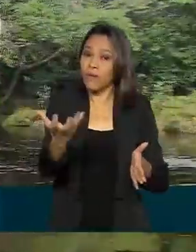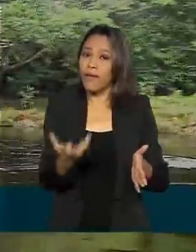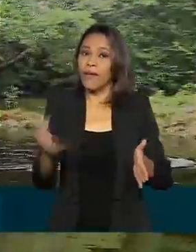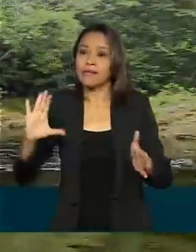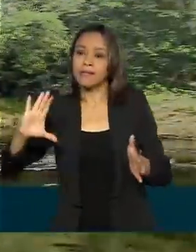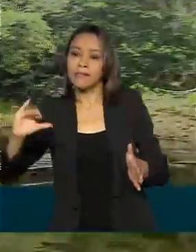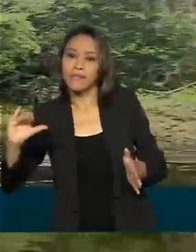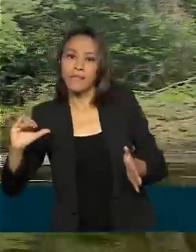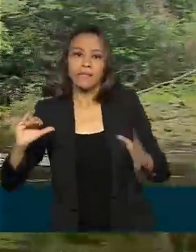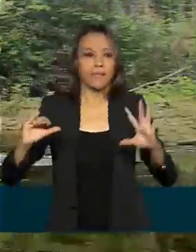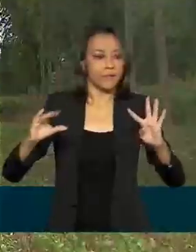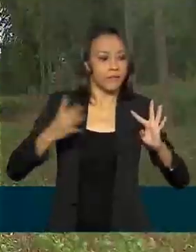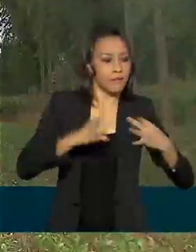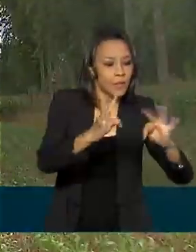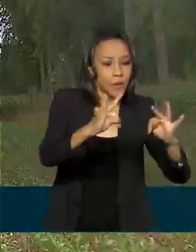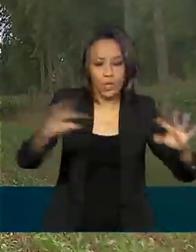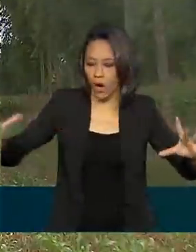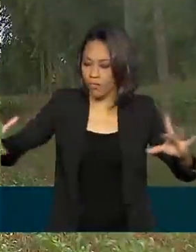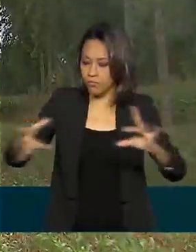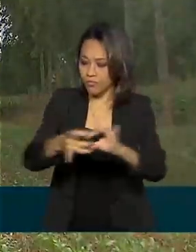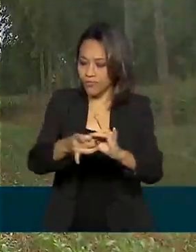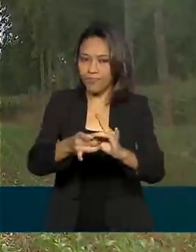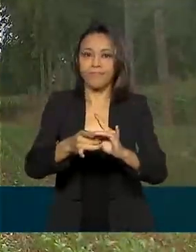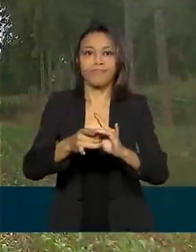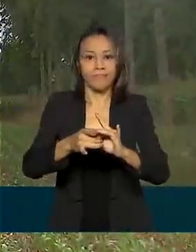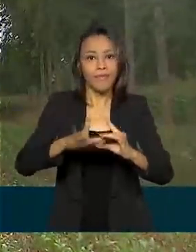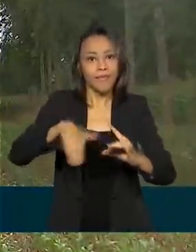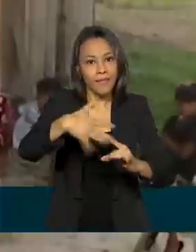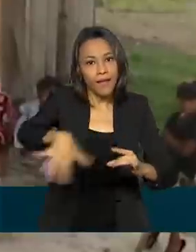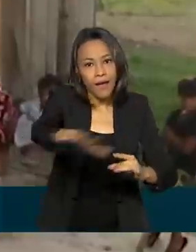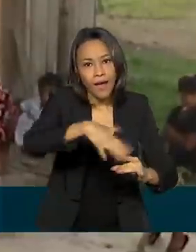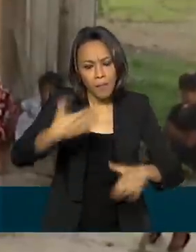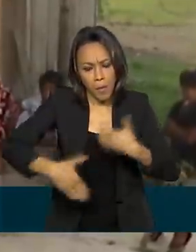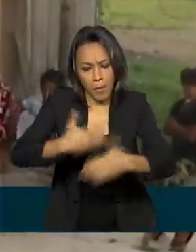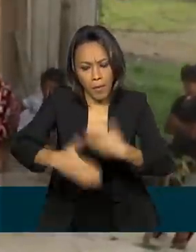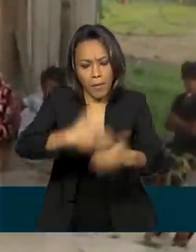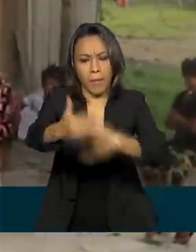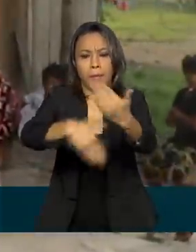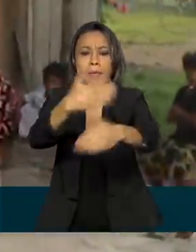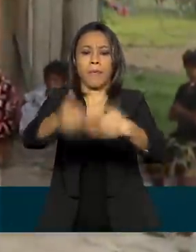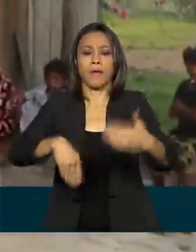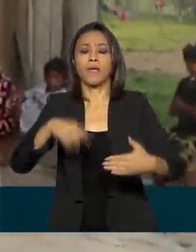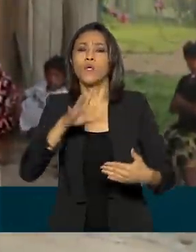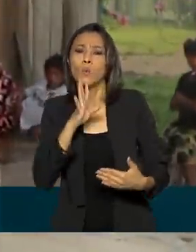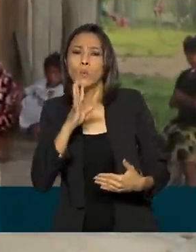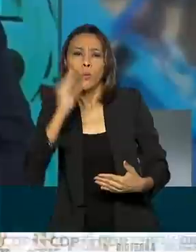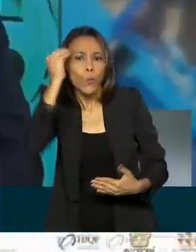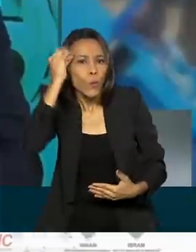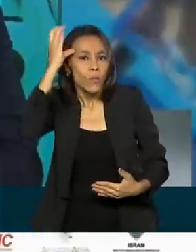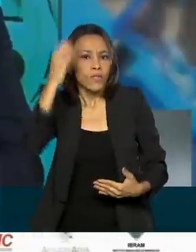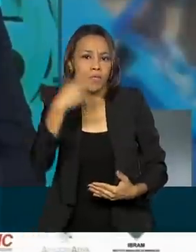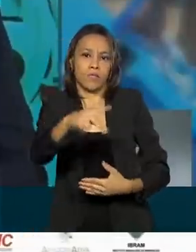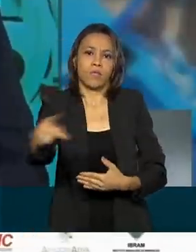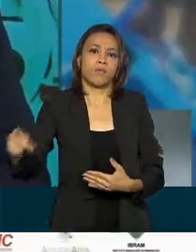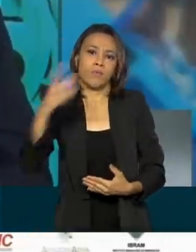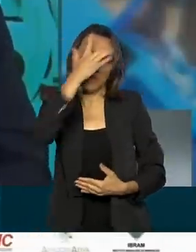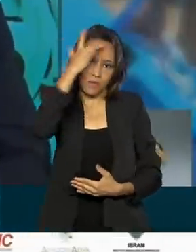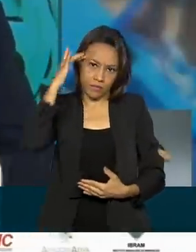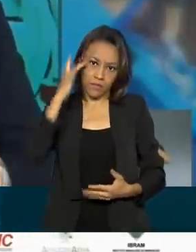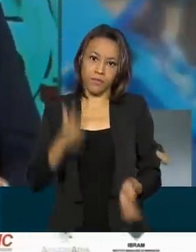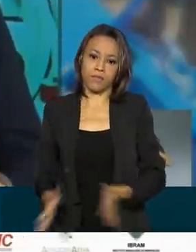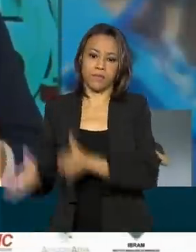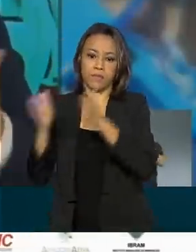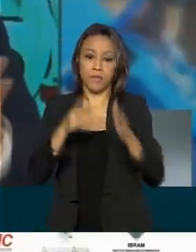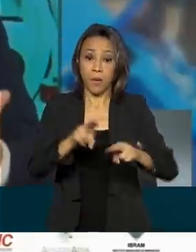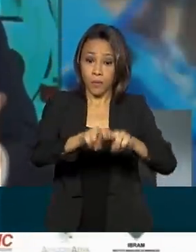ciência e a tecnologia ao setor produtivo local e aos saberes daquela população. Para isso, a gente precisa